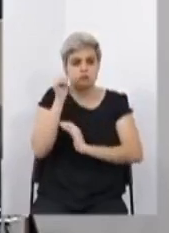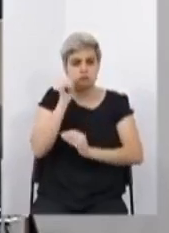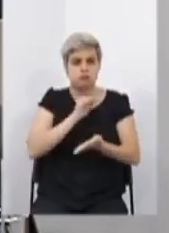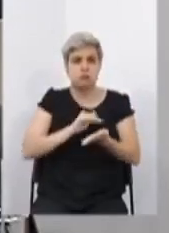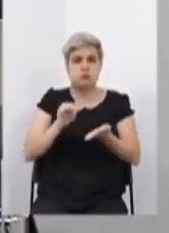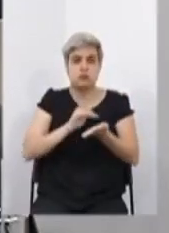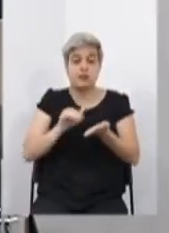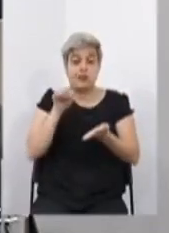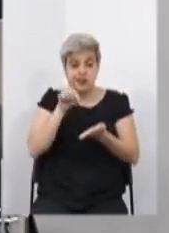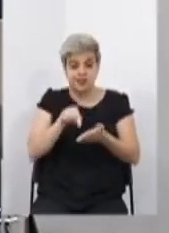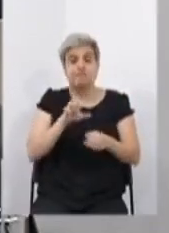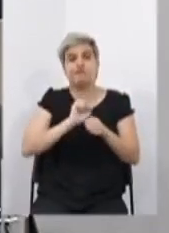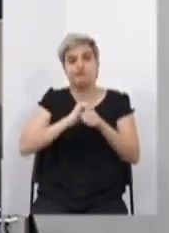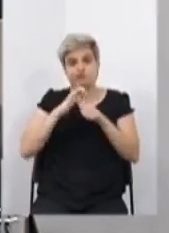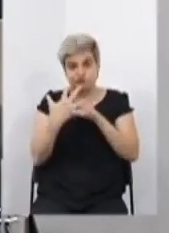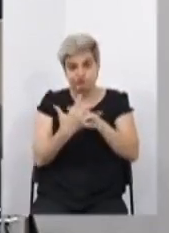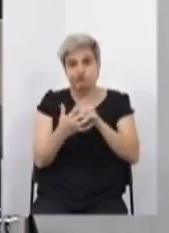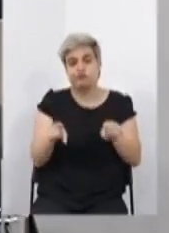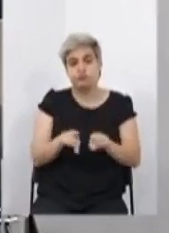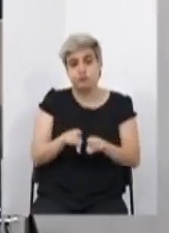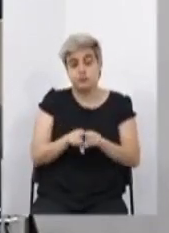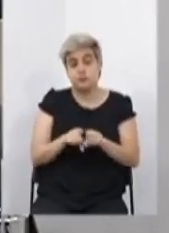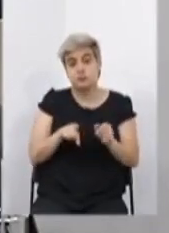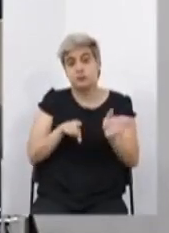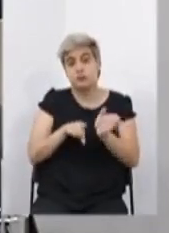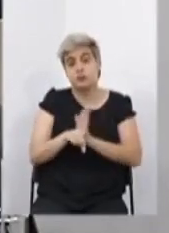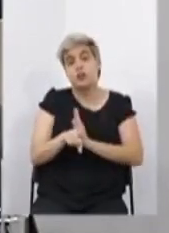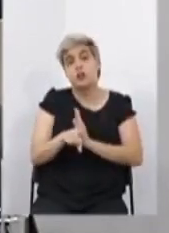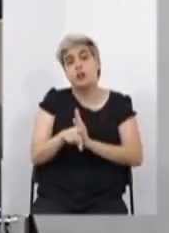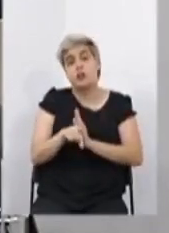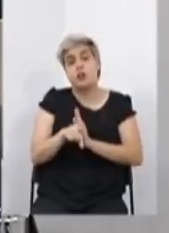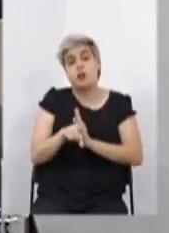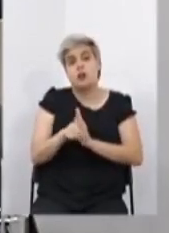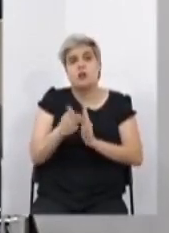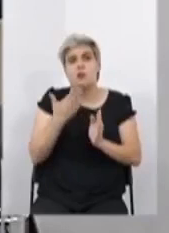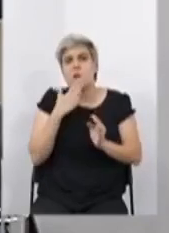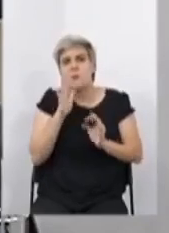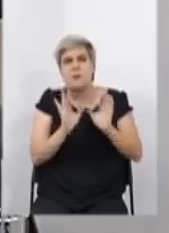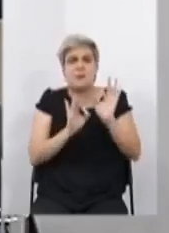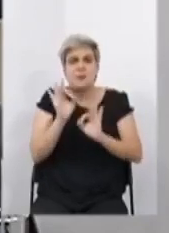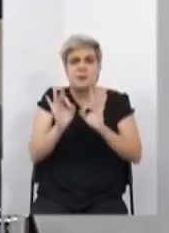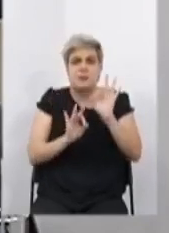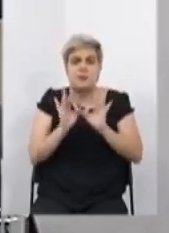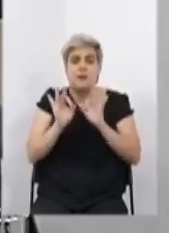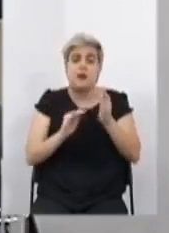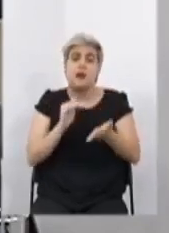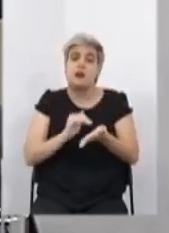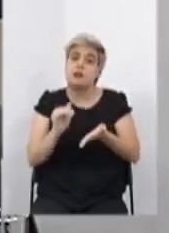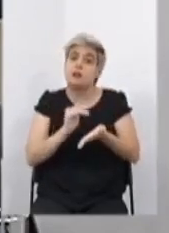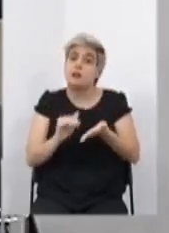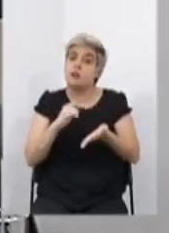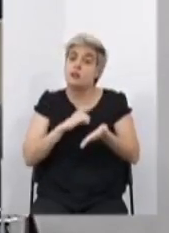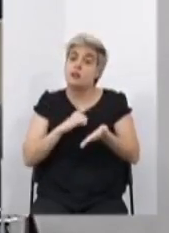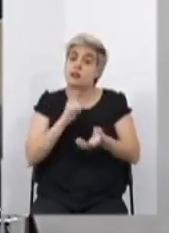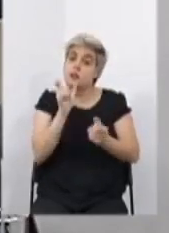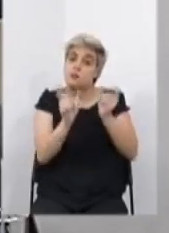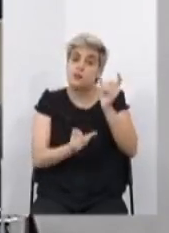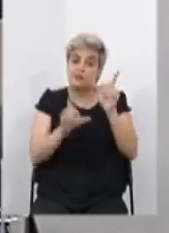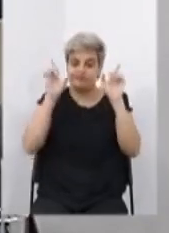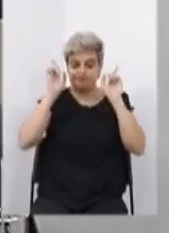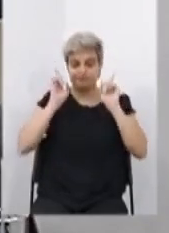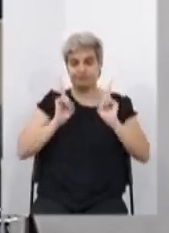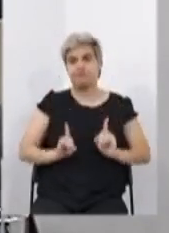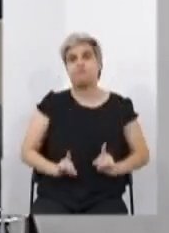com Covid, quais eram a preparação que a secretaria está fazendo para as pessoas com deficiência.